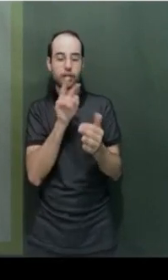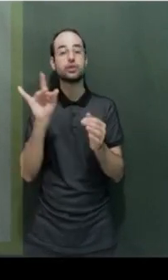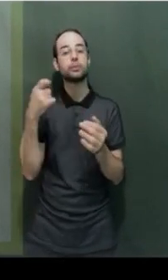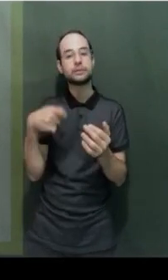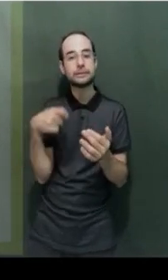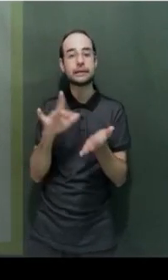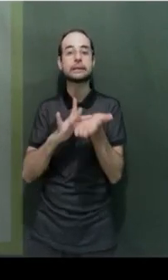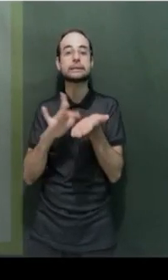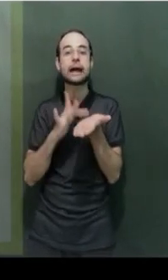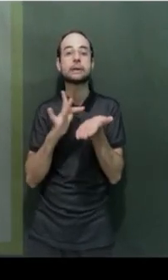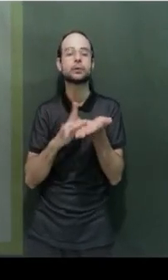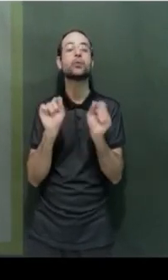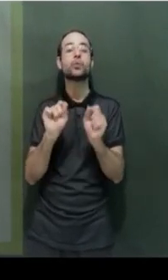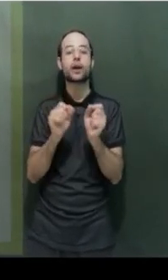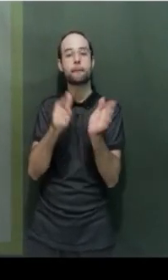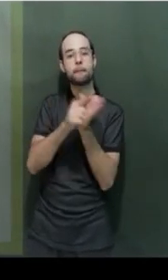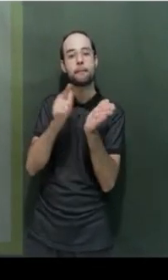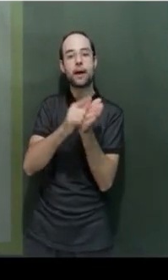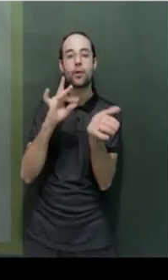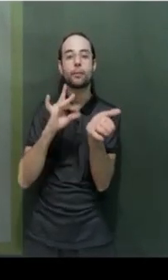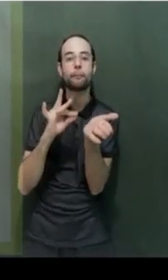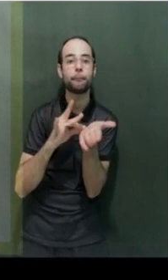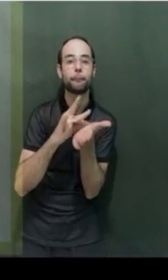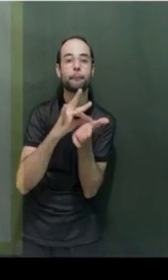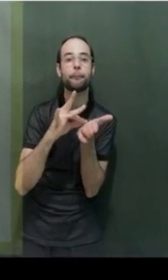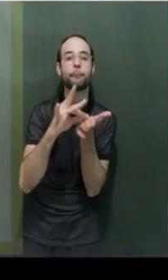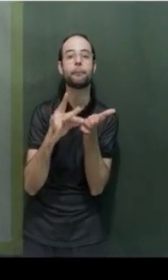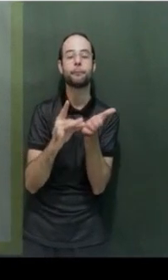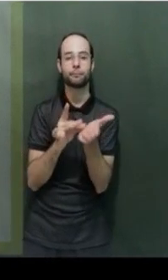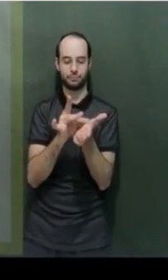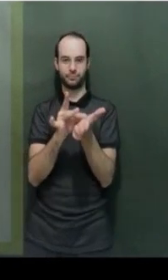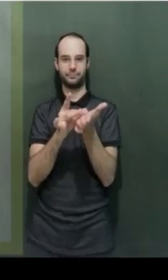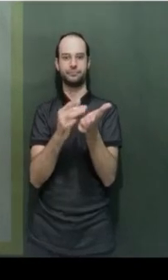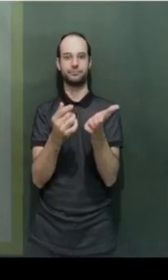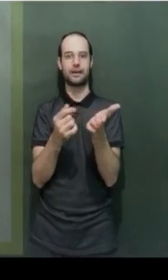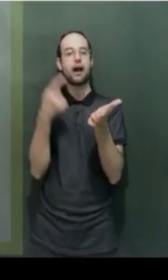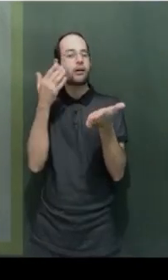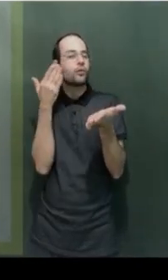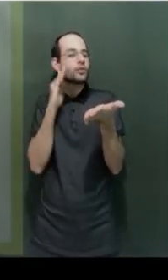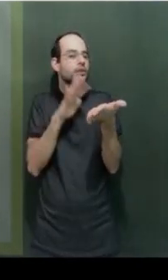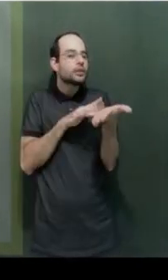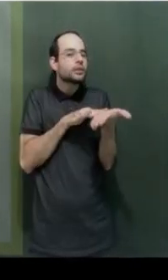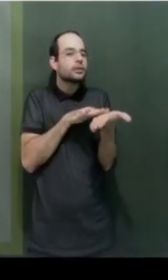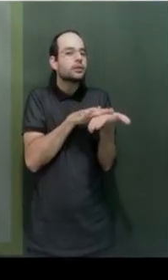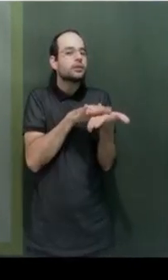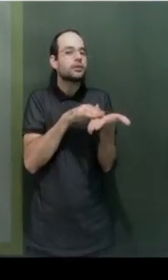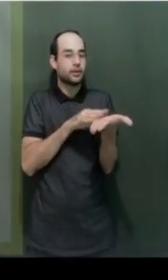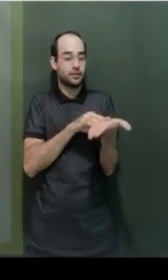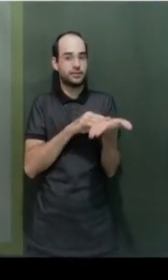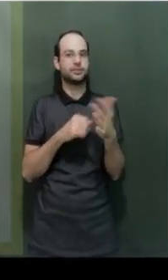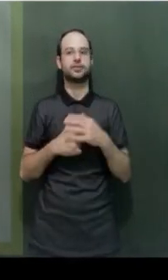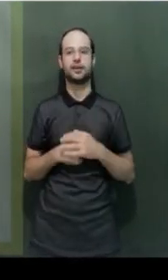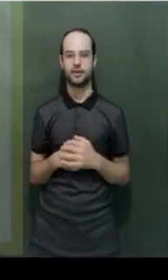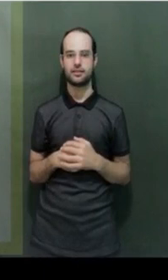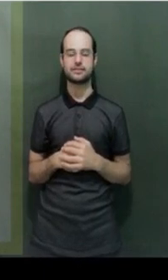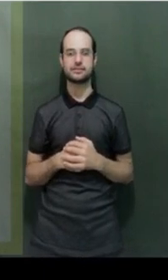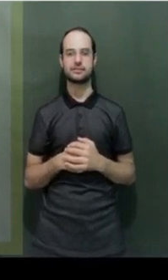apresento este aqui, que é com lã. Então, ela vai sentir a representação. No último passo, então, eu vou